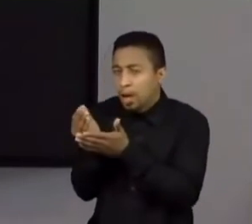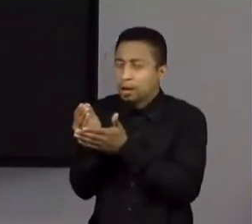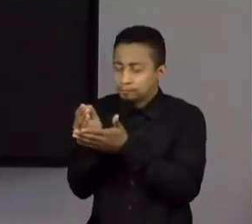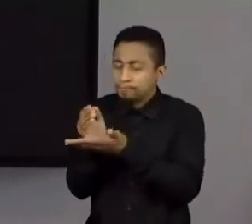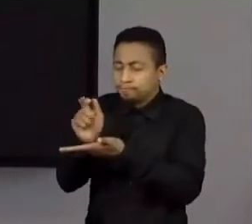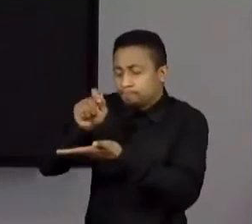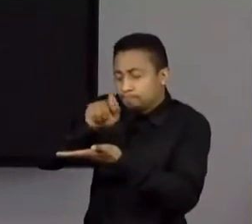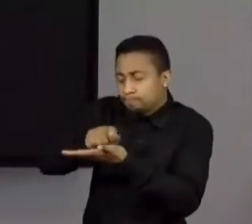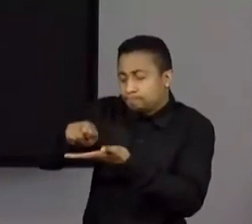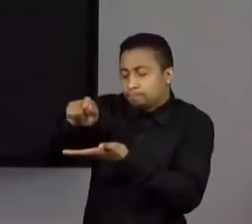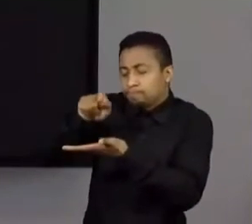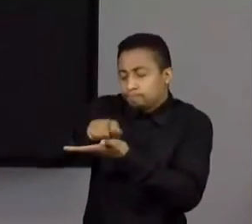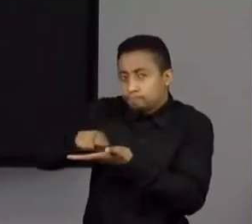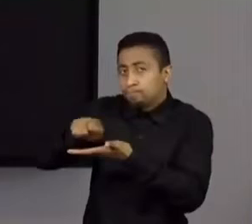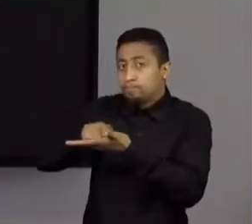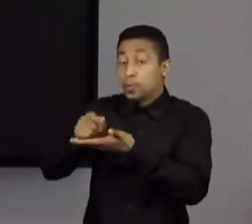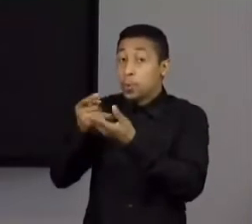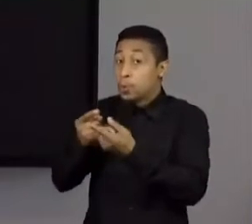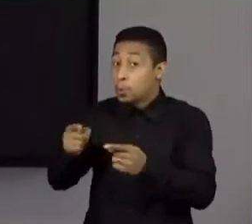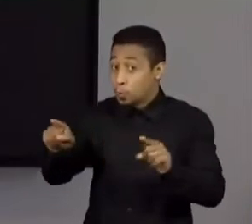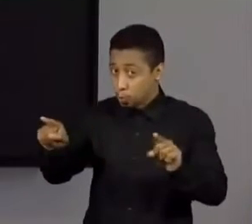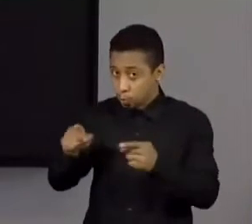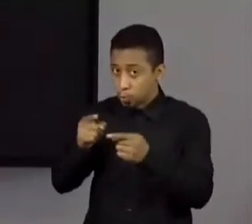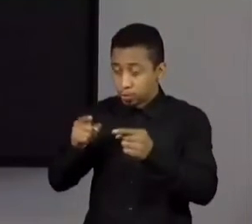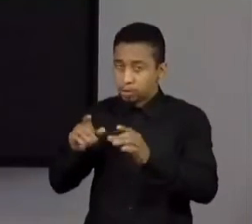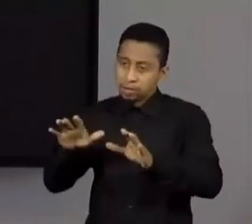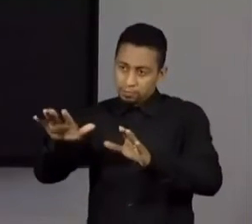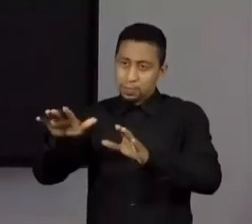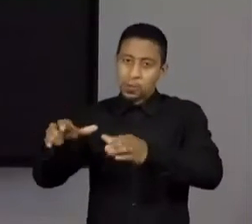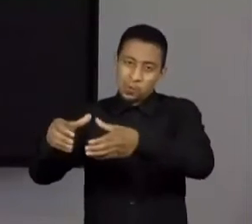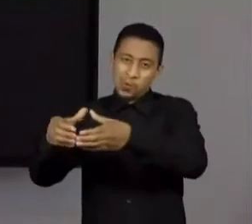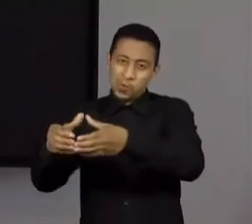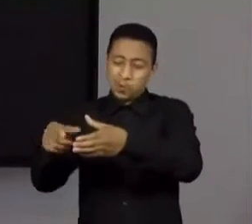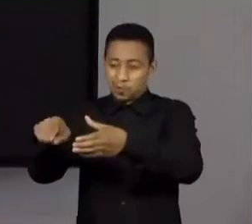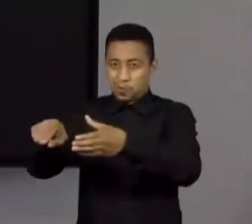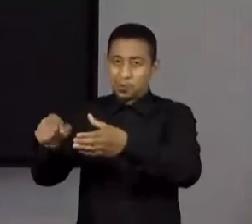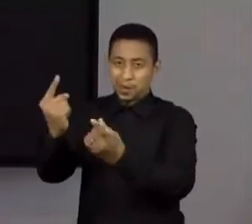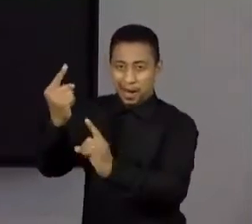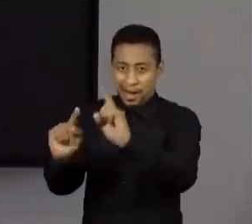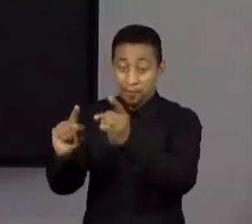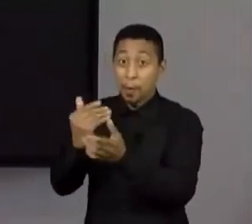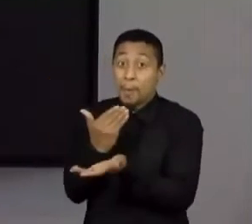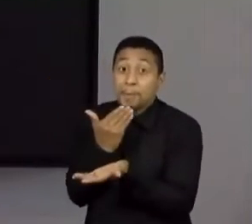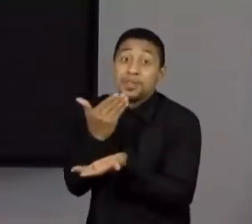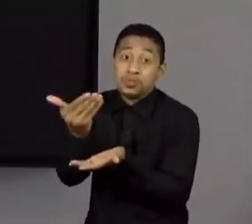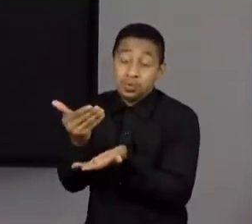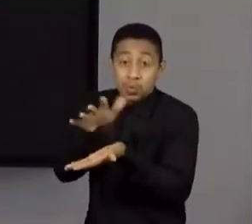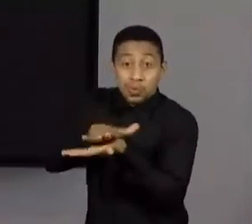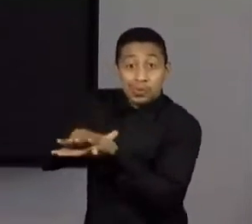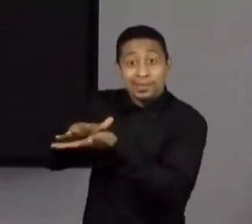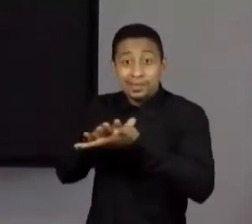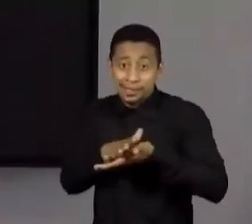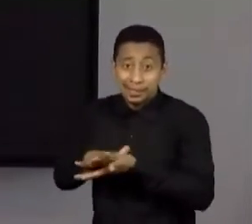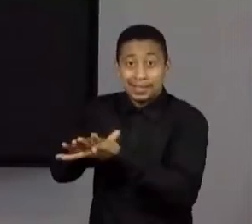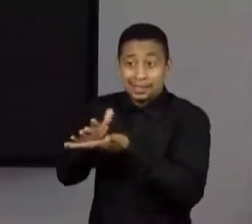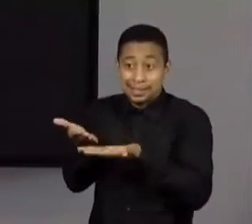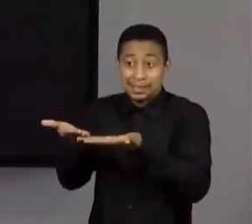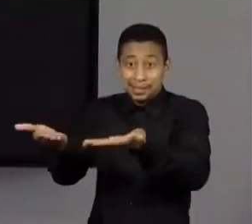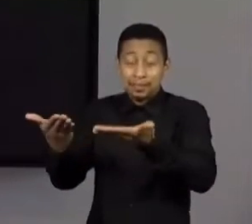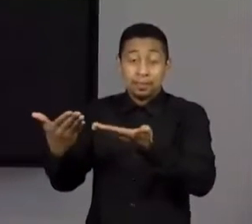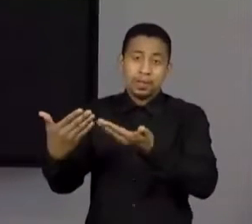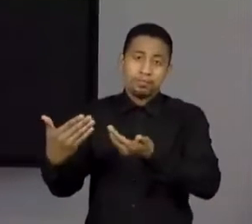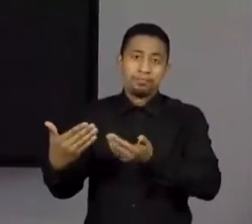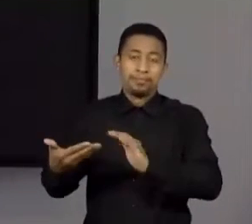encomendada, tipo um samba enredo, ali eu tenho já o tema, eu tenho a